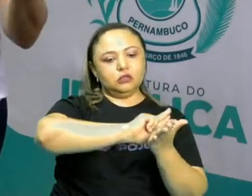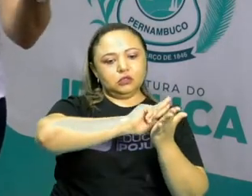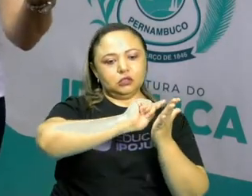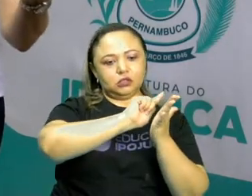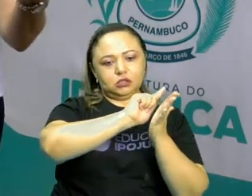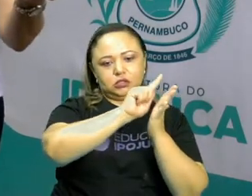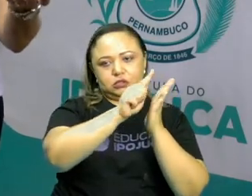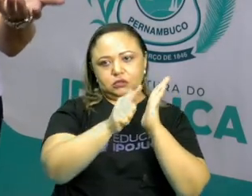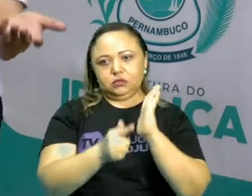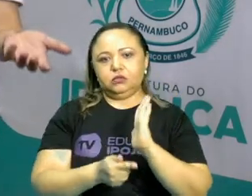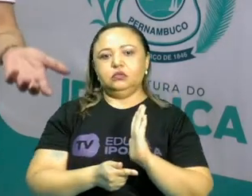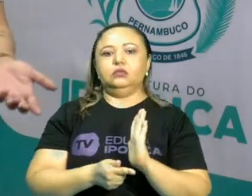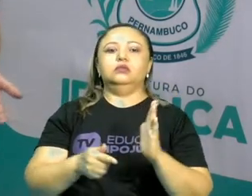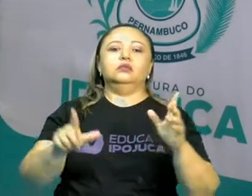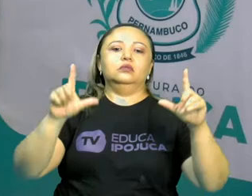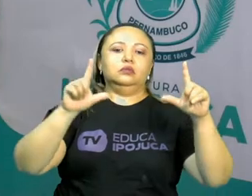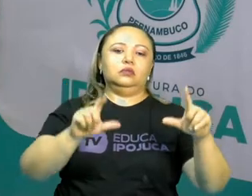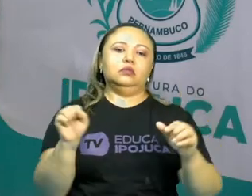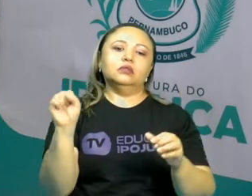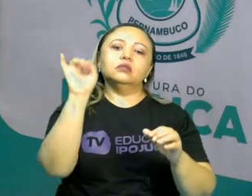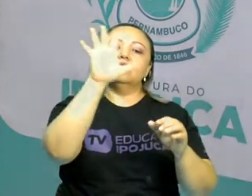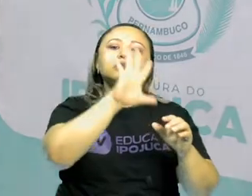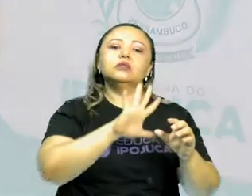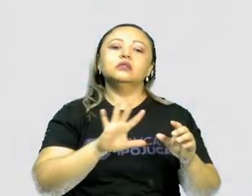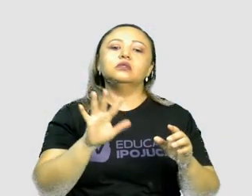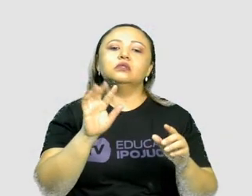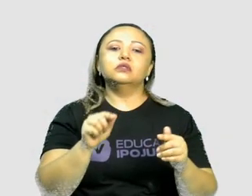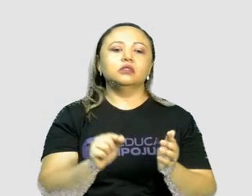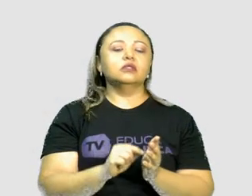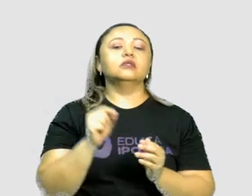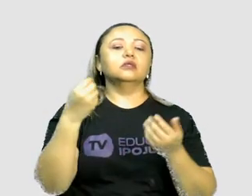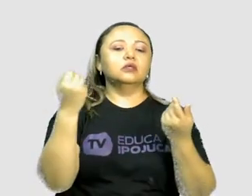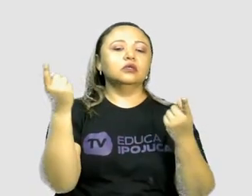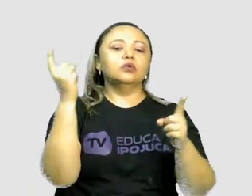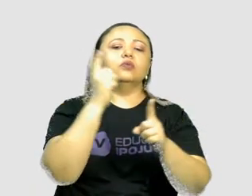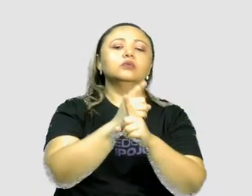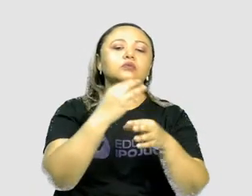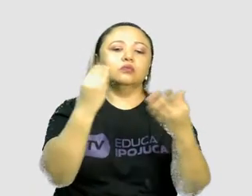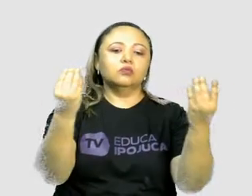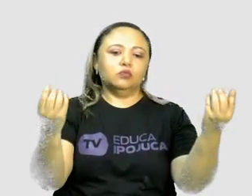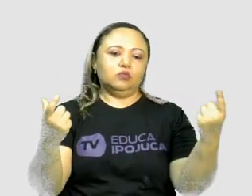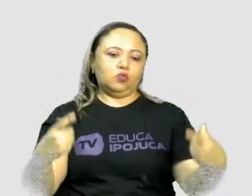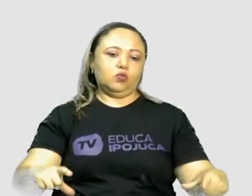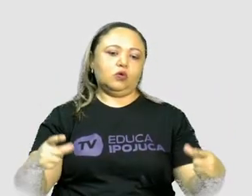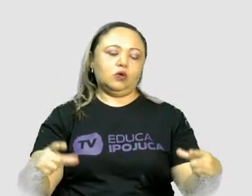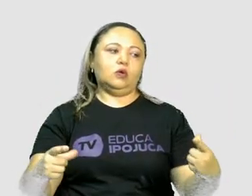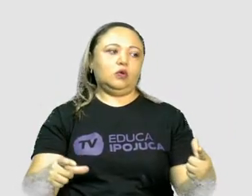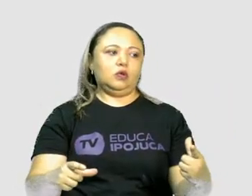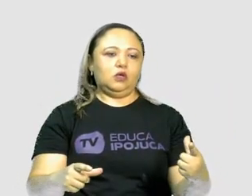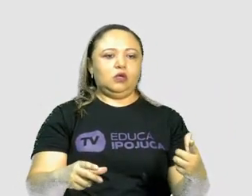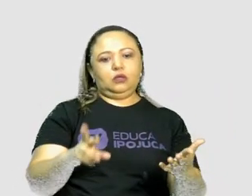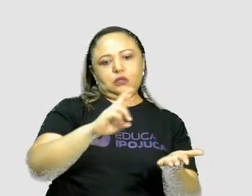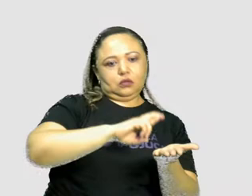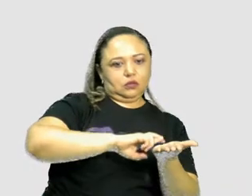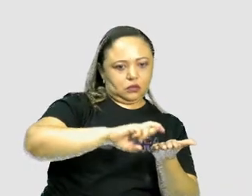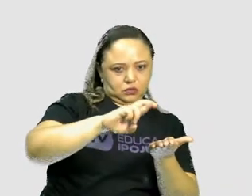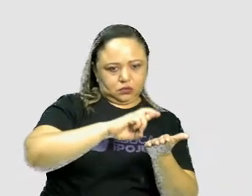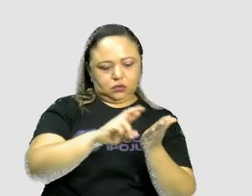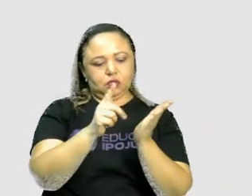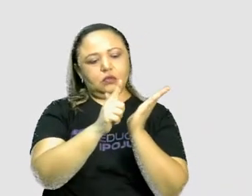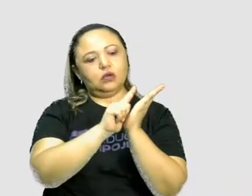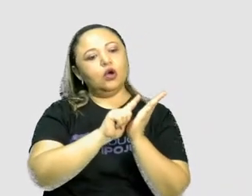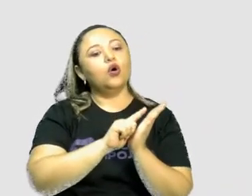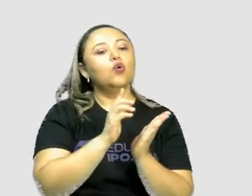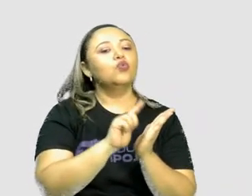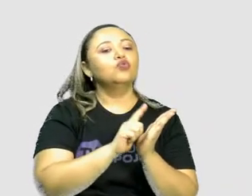jornais impressos e online, a gente pode estar encontrando aí as charges, revistas, tá certo? Impressas e